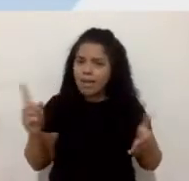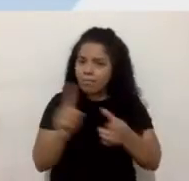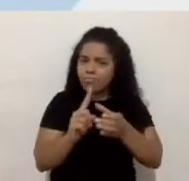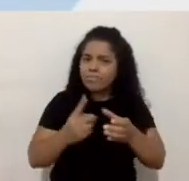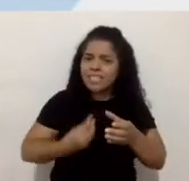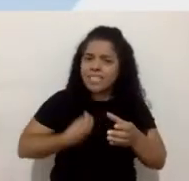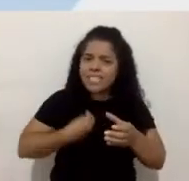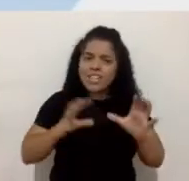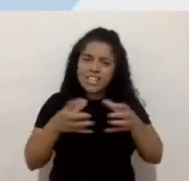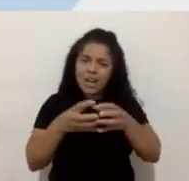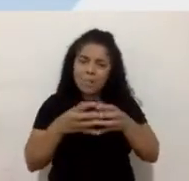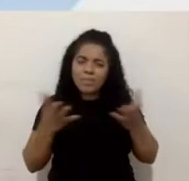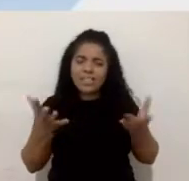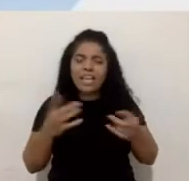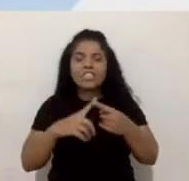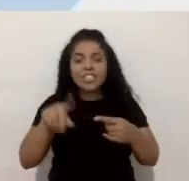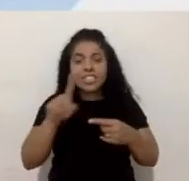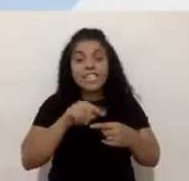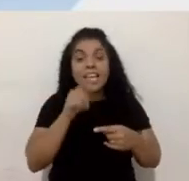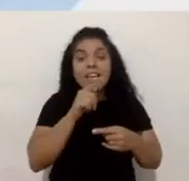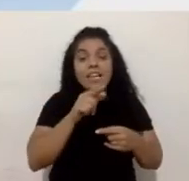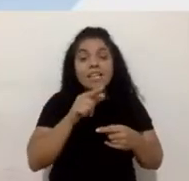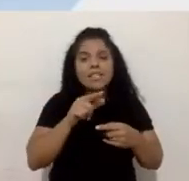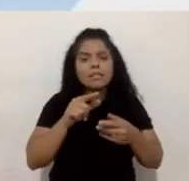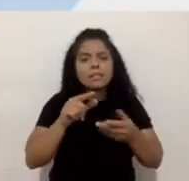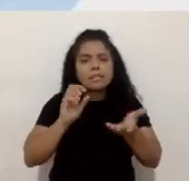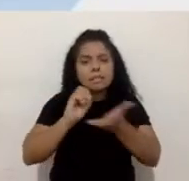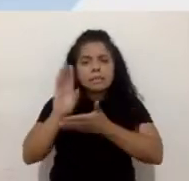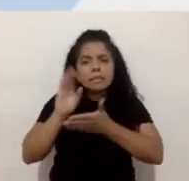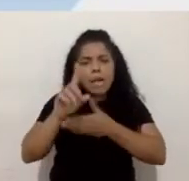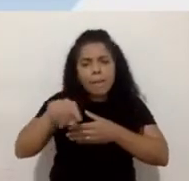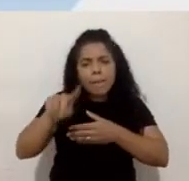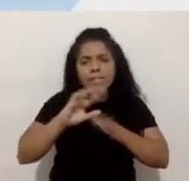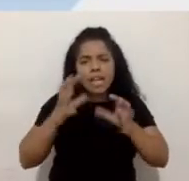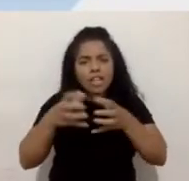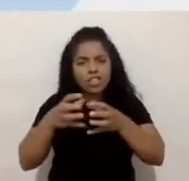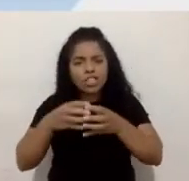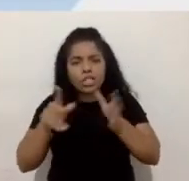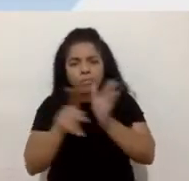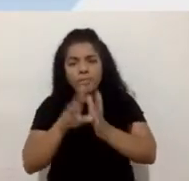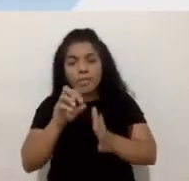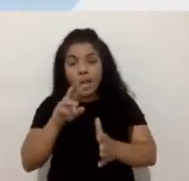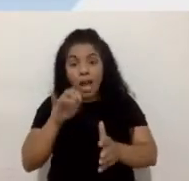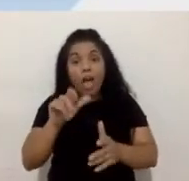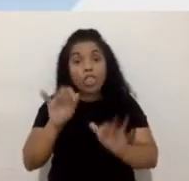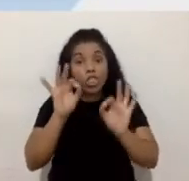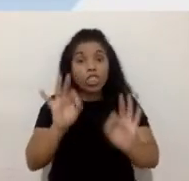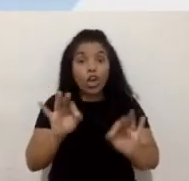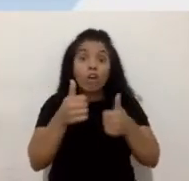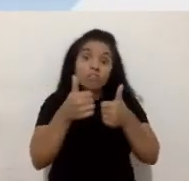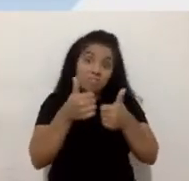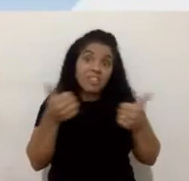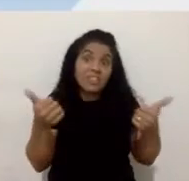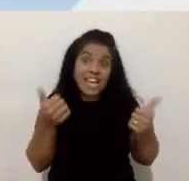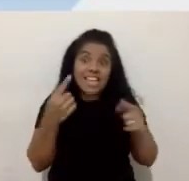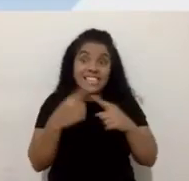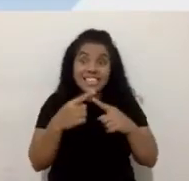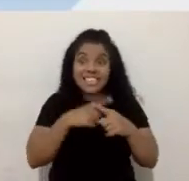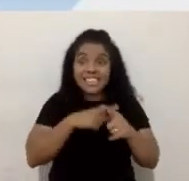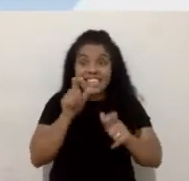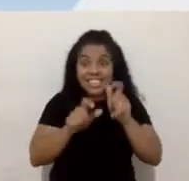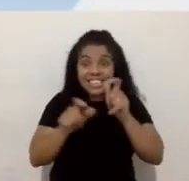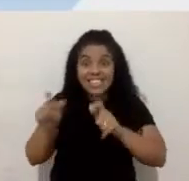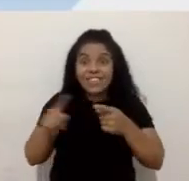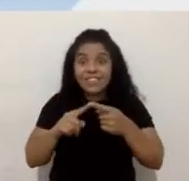E eles começaram a mandar mensagens para o time do Cartola e deu certo, porque tínhamos pessoas ali com